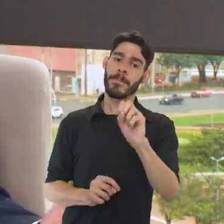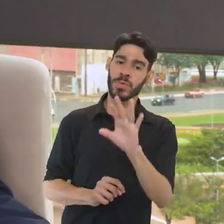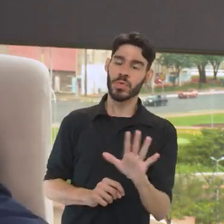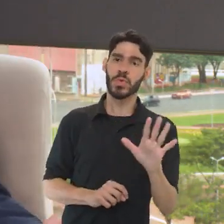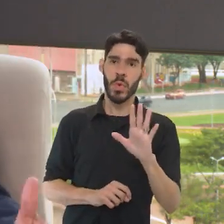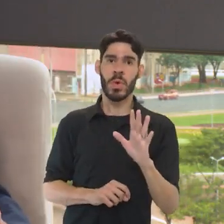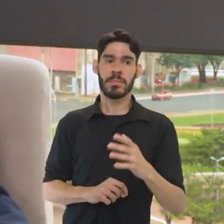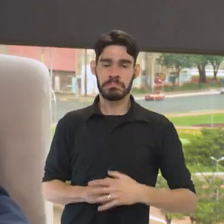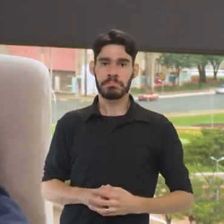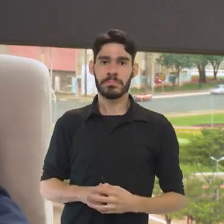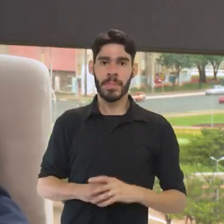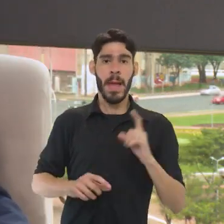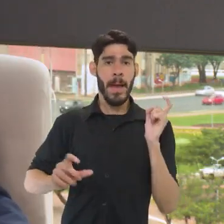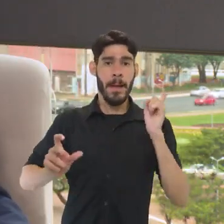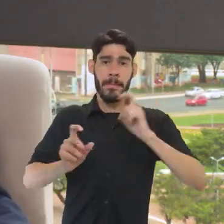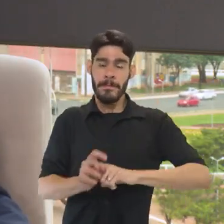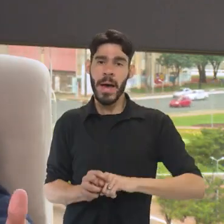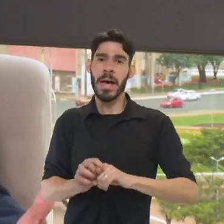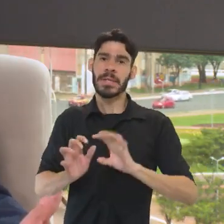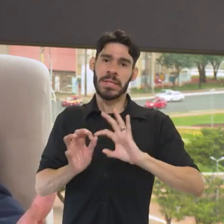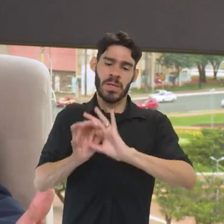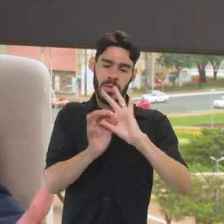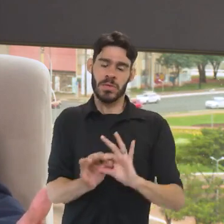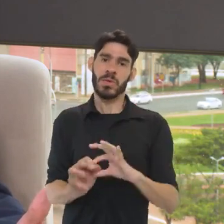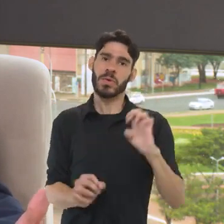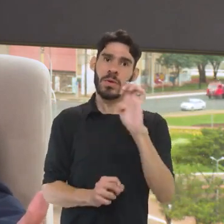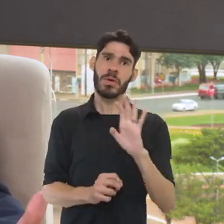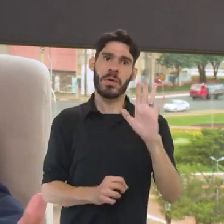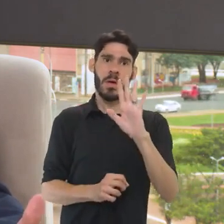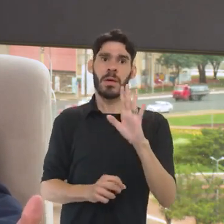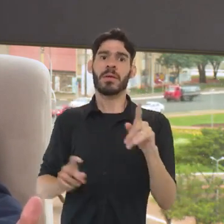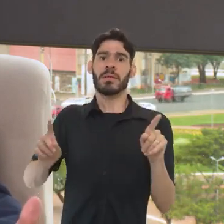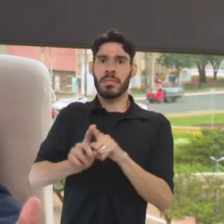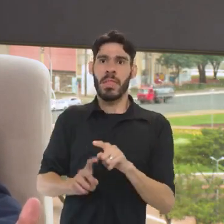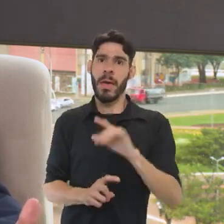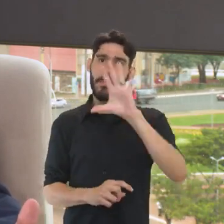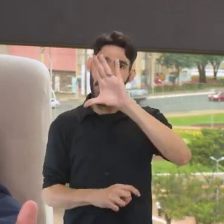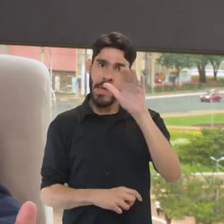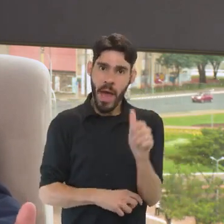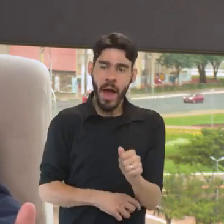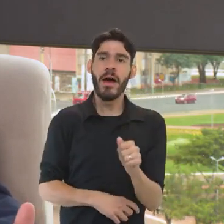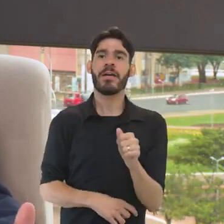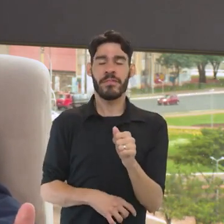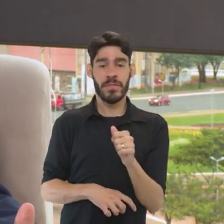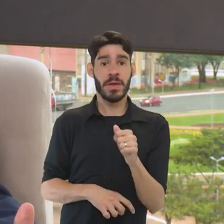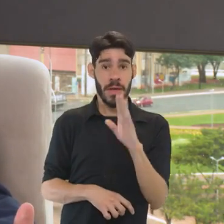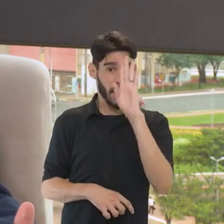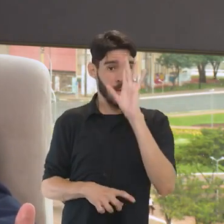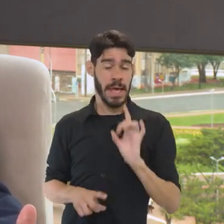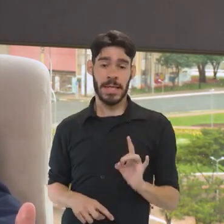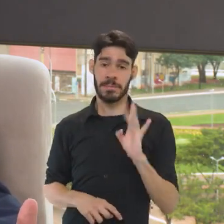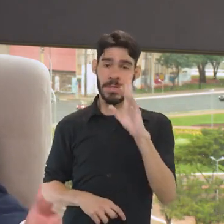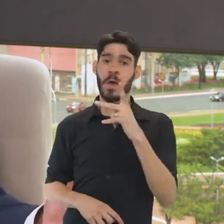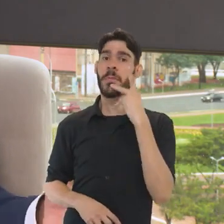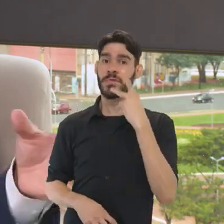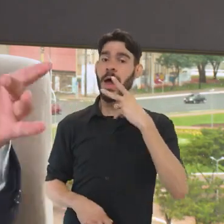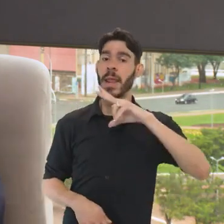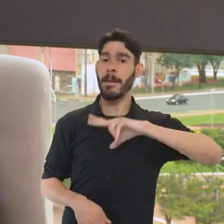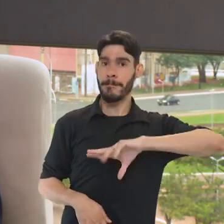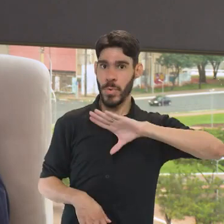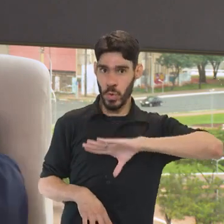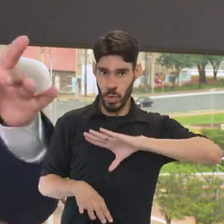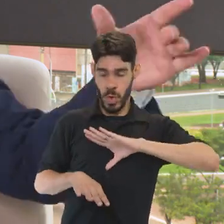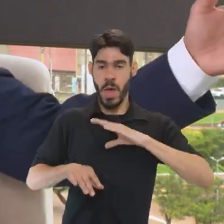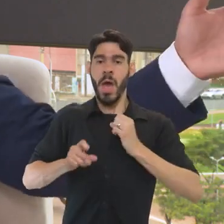a região das missões. A gente tem parcerias com União Europeia, países também africanos, especialmente os de língua portuguesa. E a gente